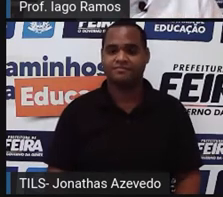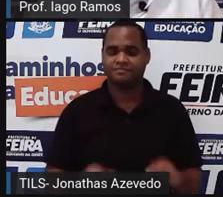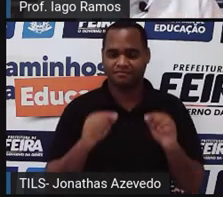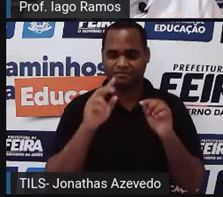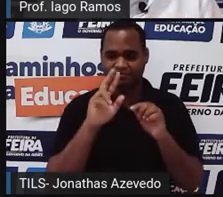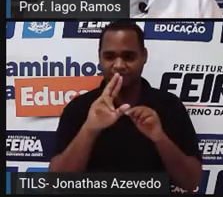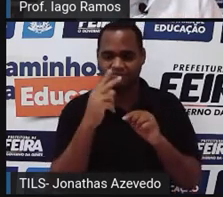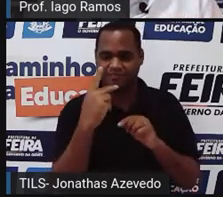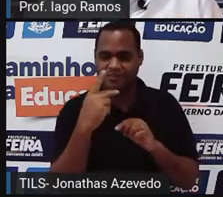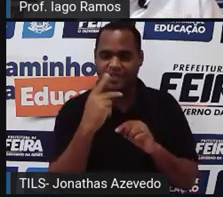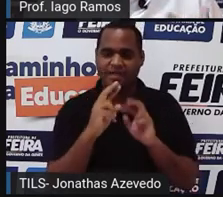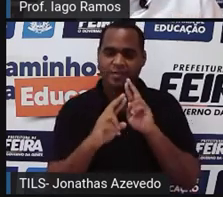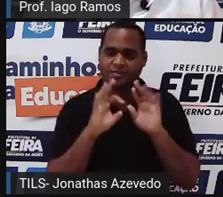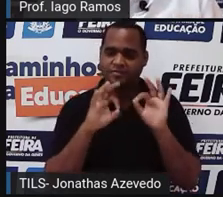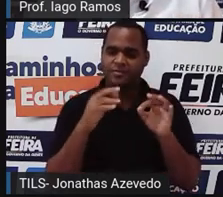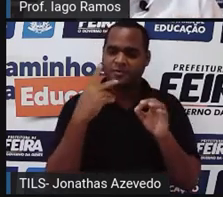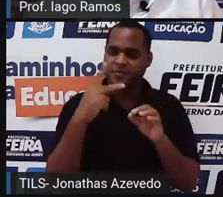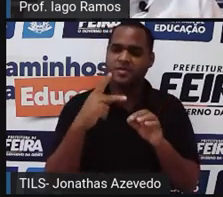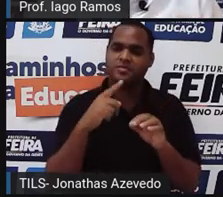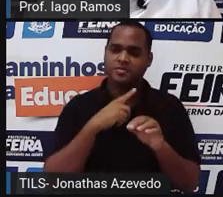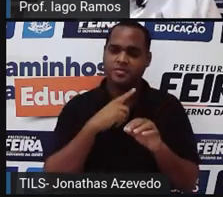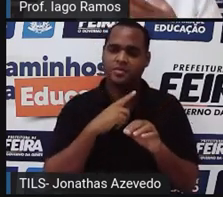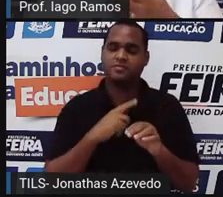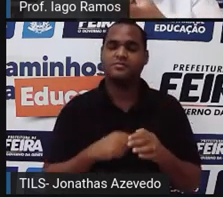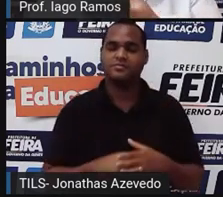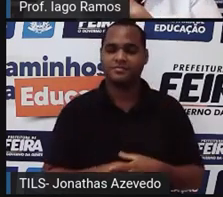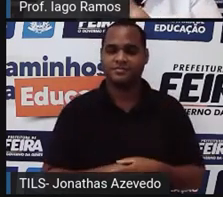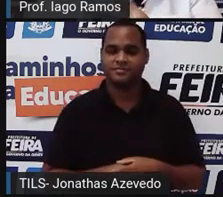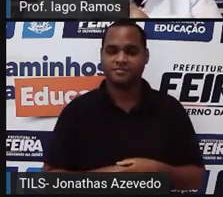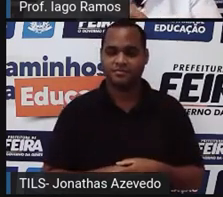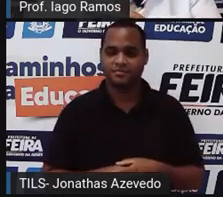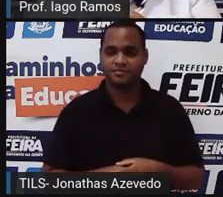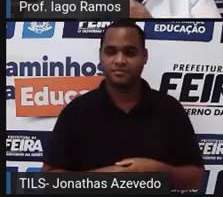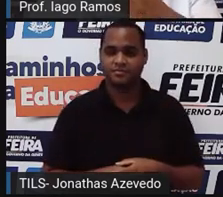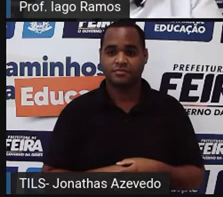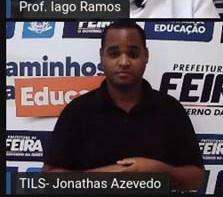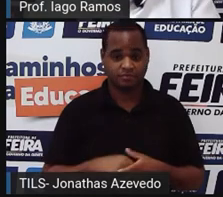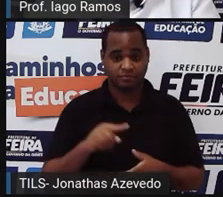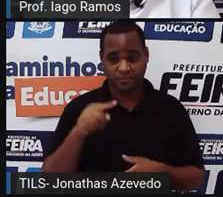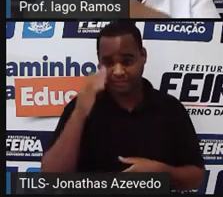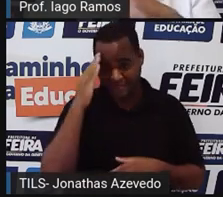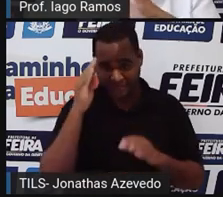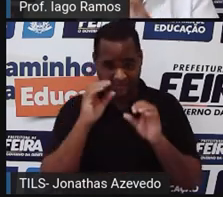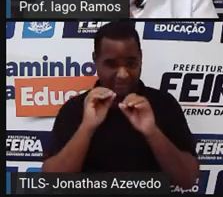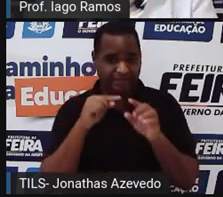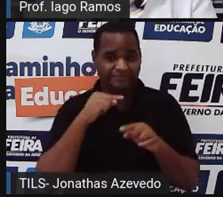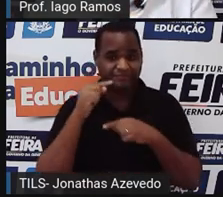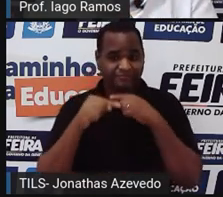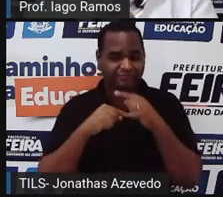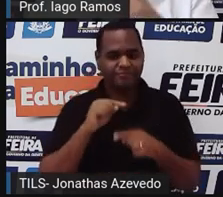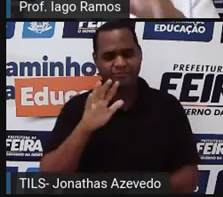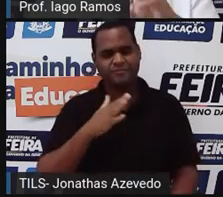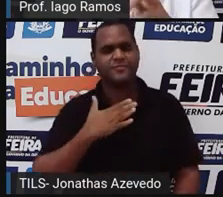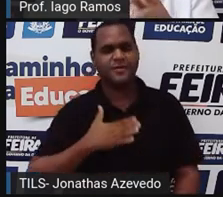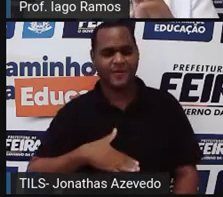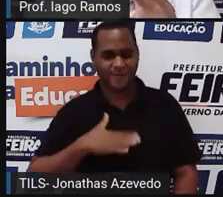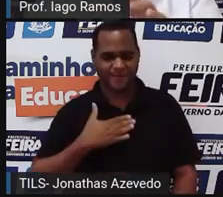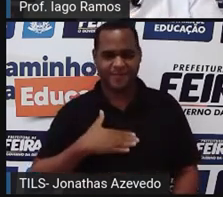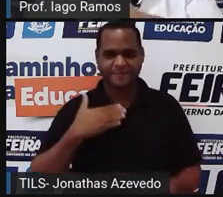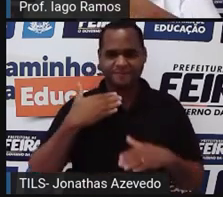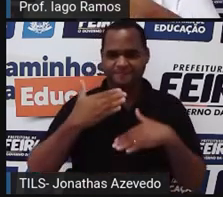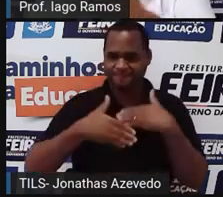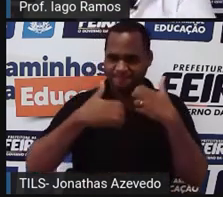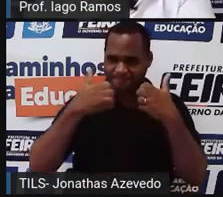resposta para você mesmo, para você mesma. Caso você tenha dito que não, calma, porque,